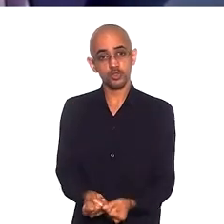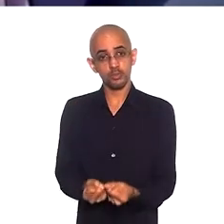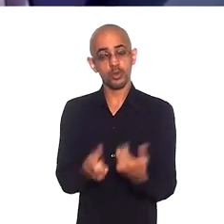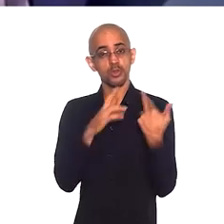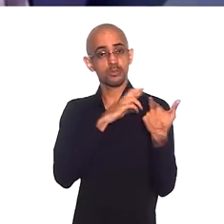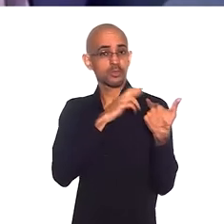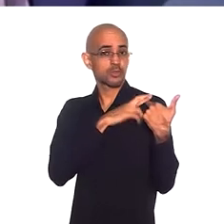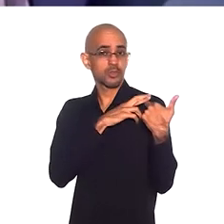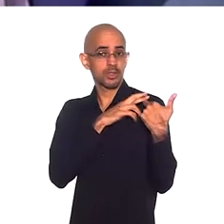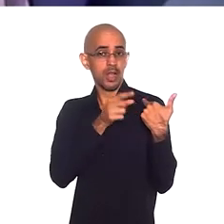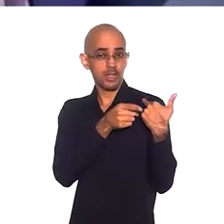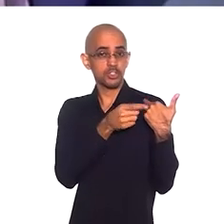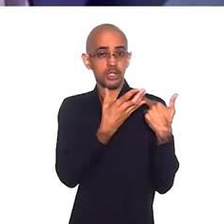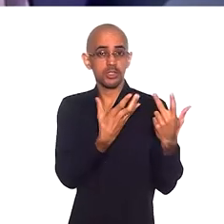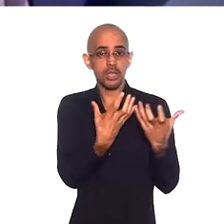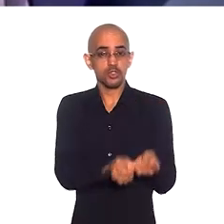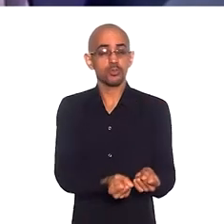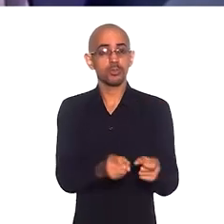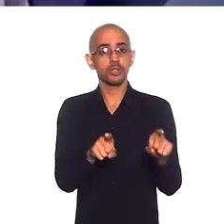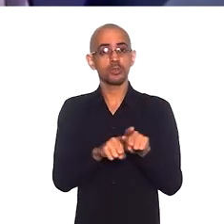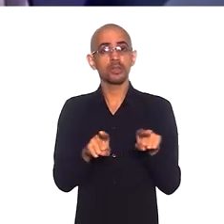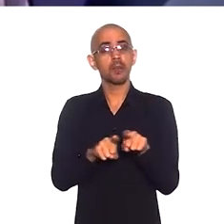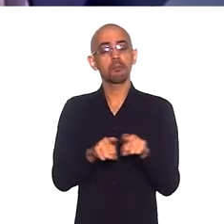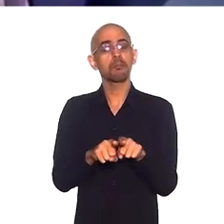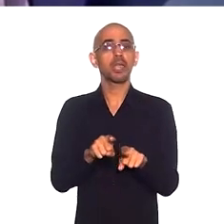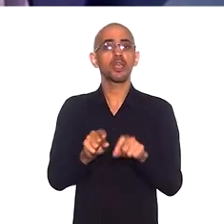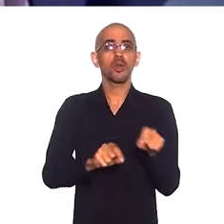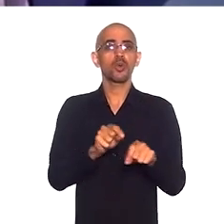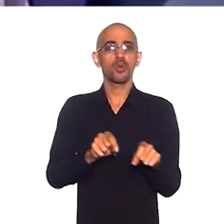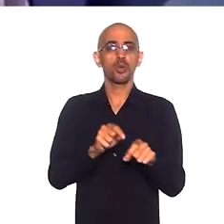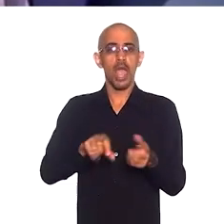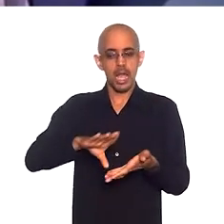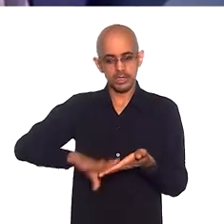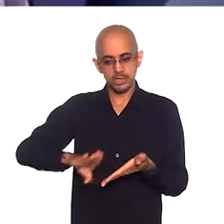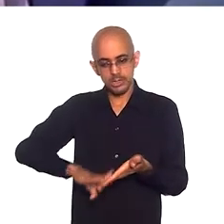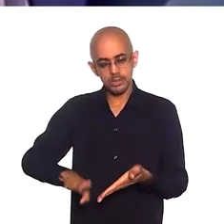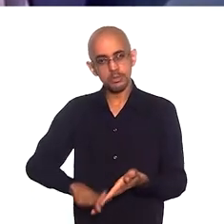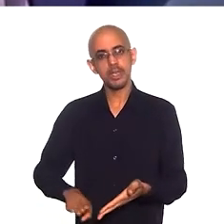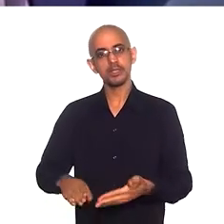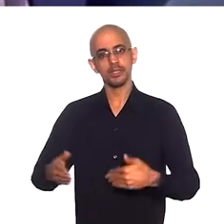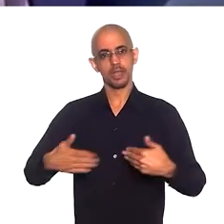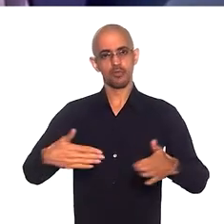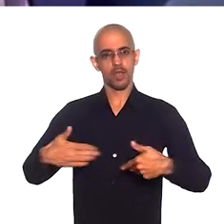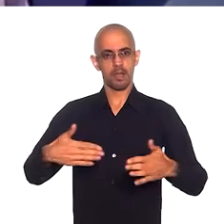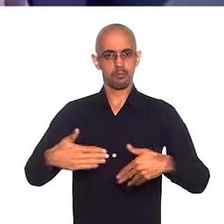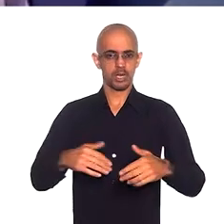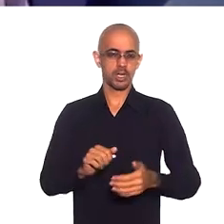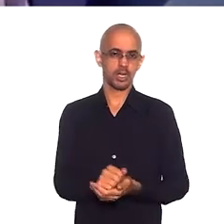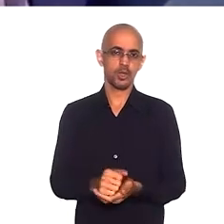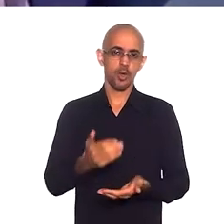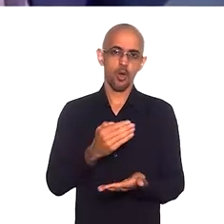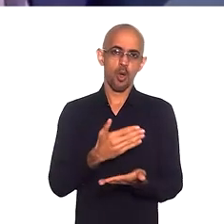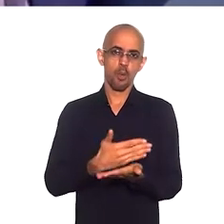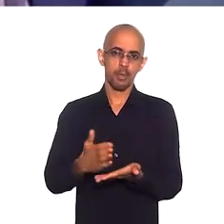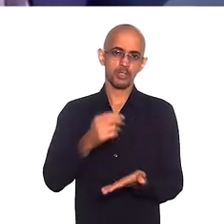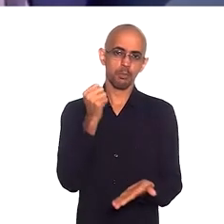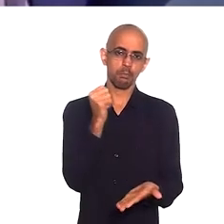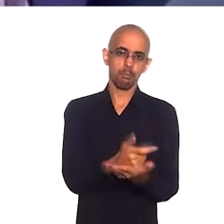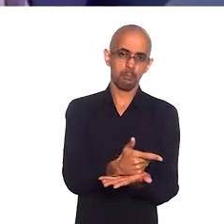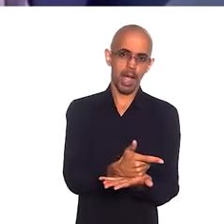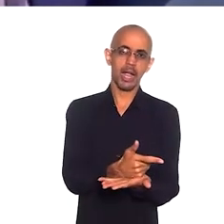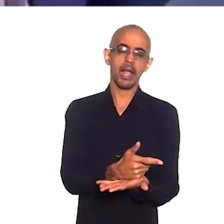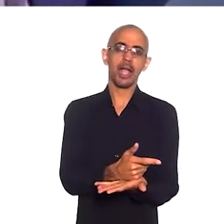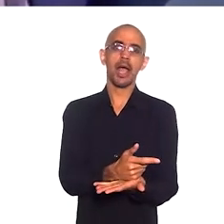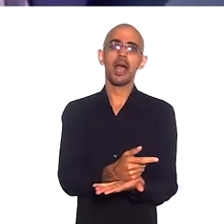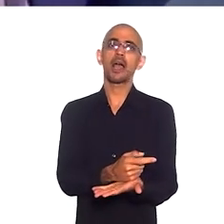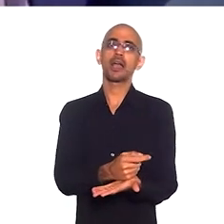e tomam para si também as despesas da fábrica. Elas começam a pagar por